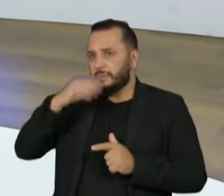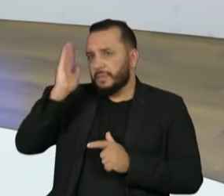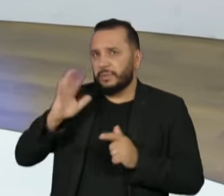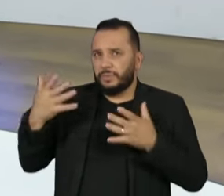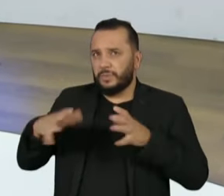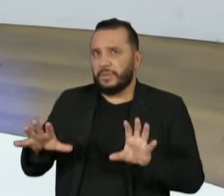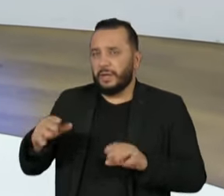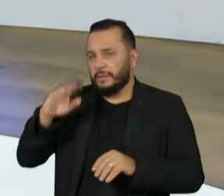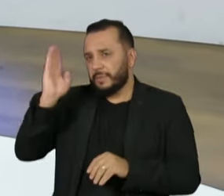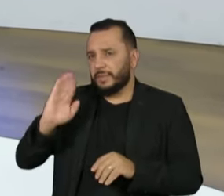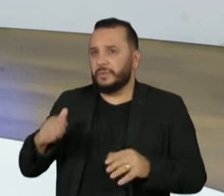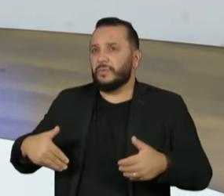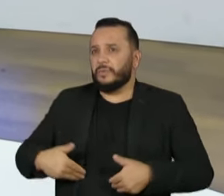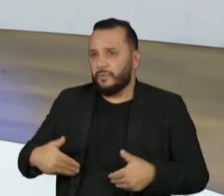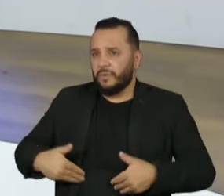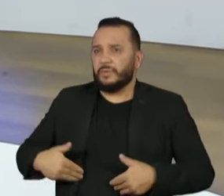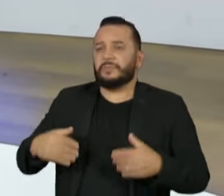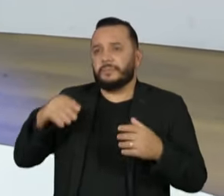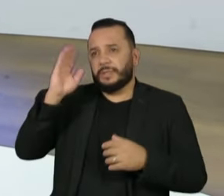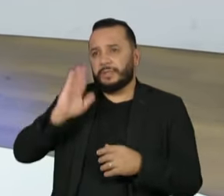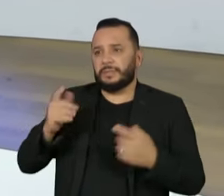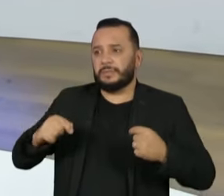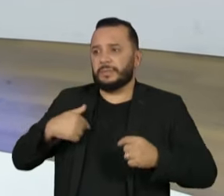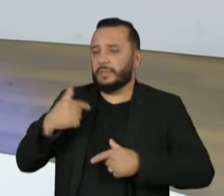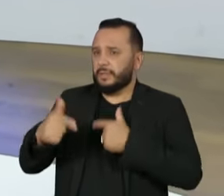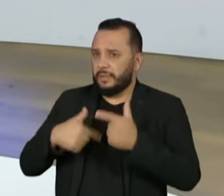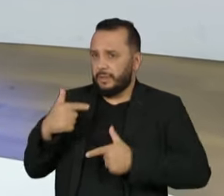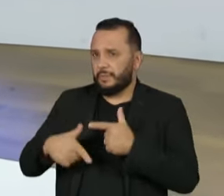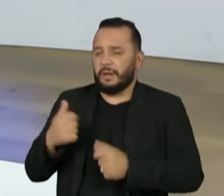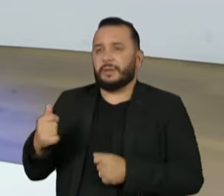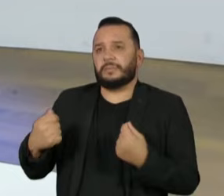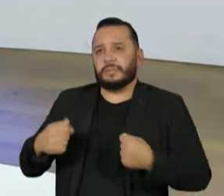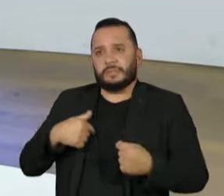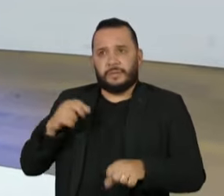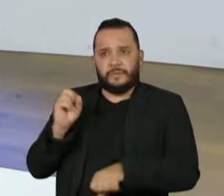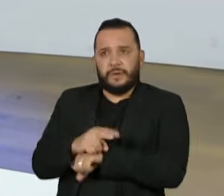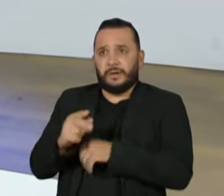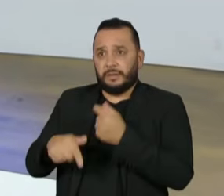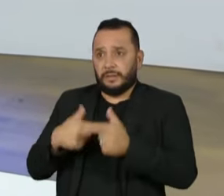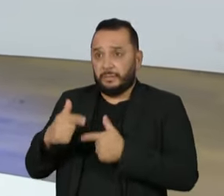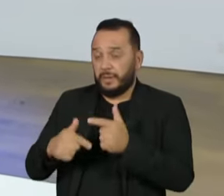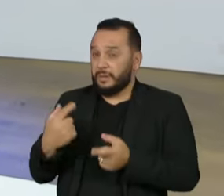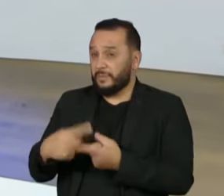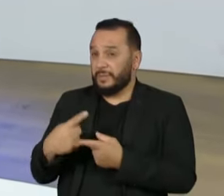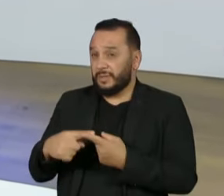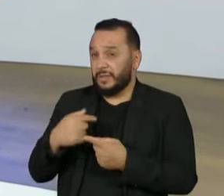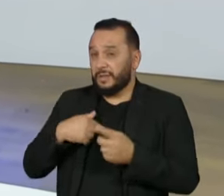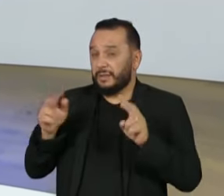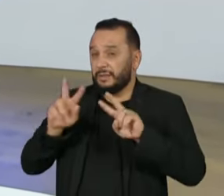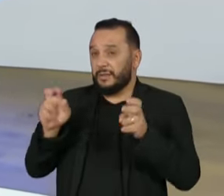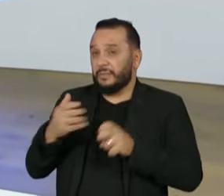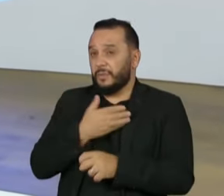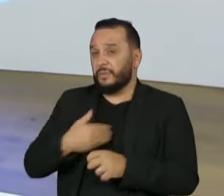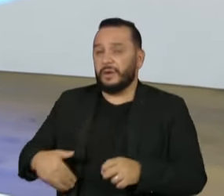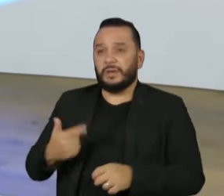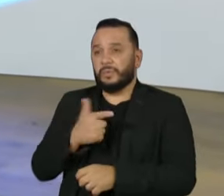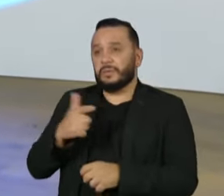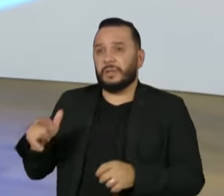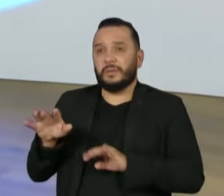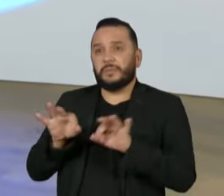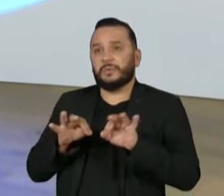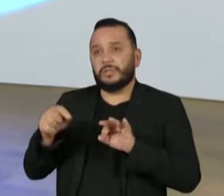fome. O Brasil precisa de emprego. Essa é a pauta de um governo que não tem um projeto de Brasil. Então, ele cria crises